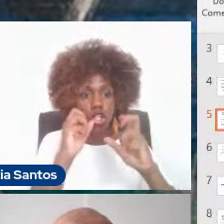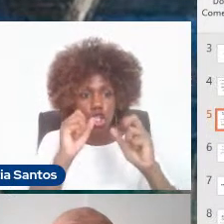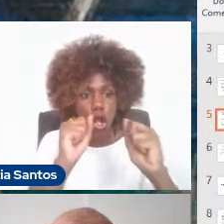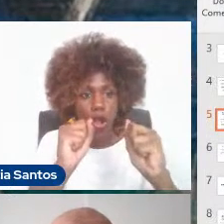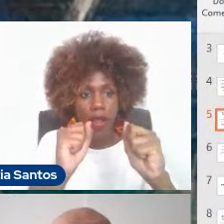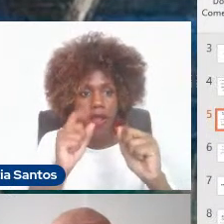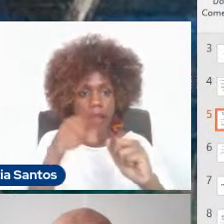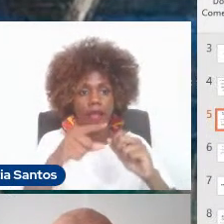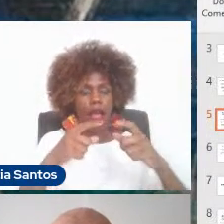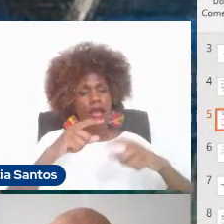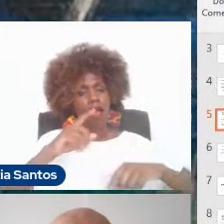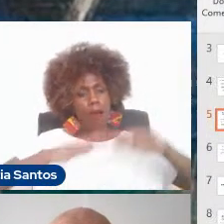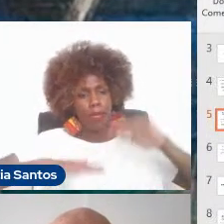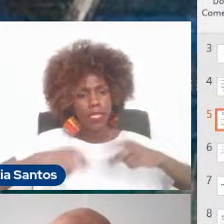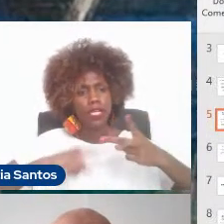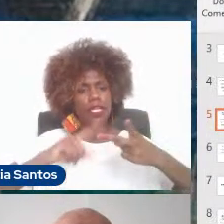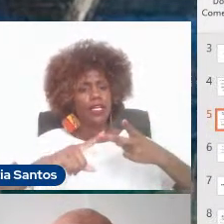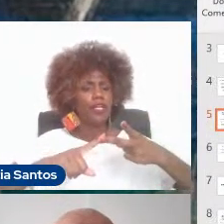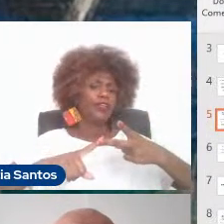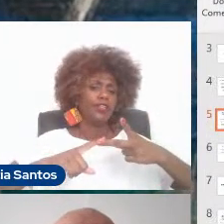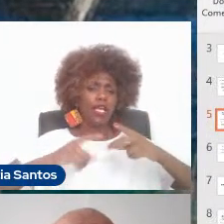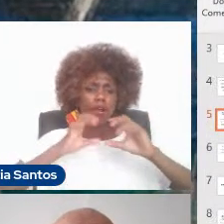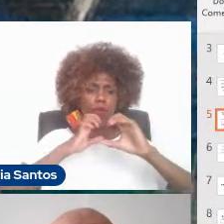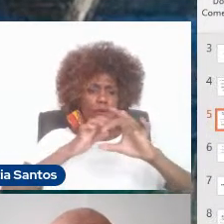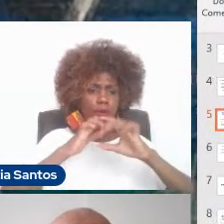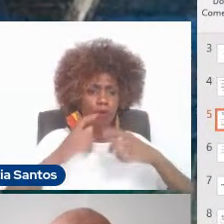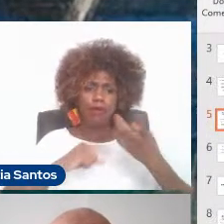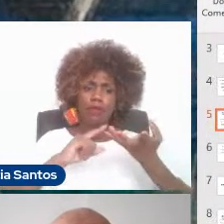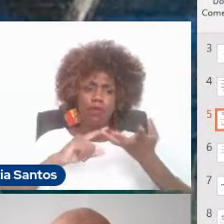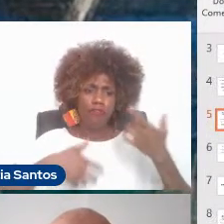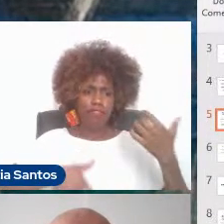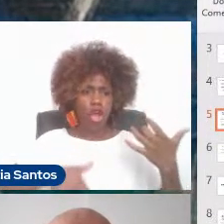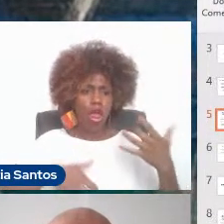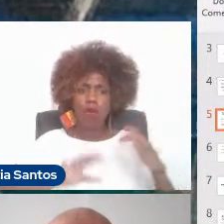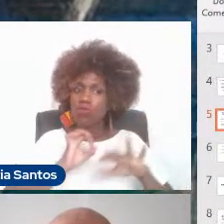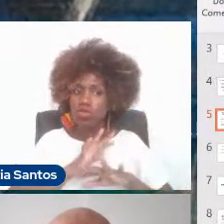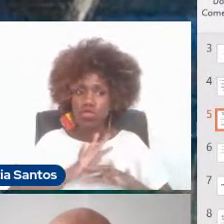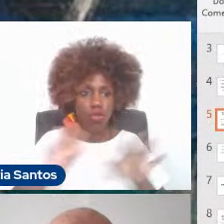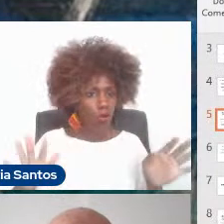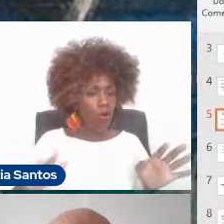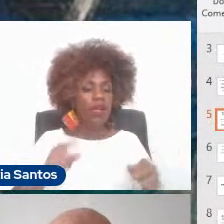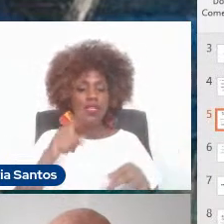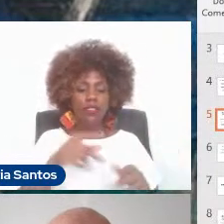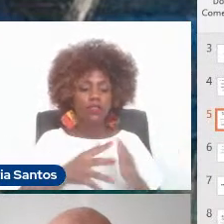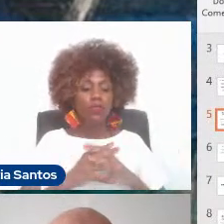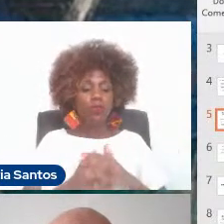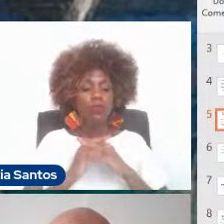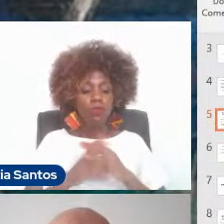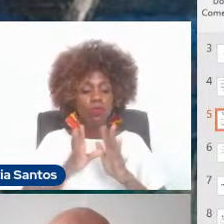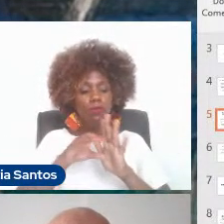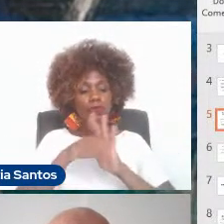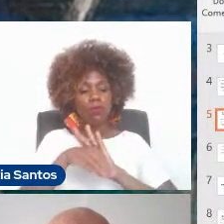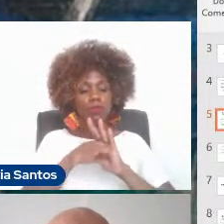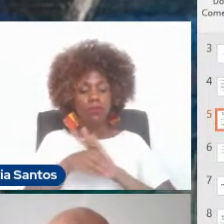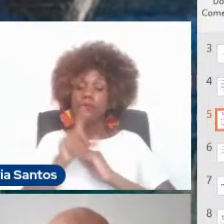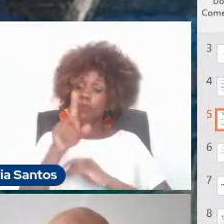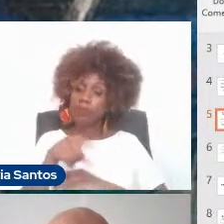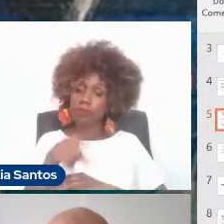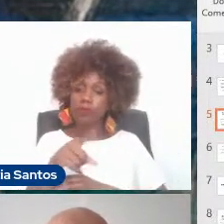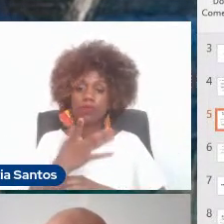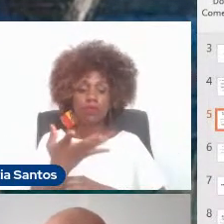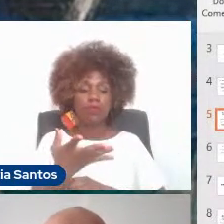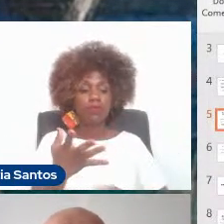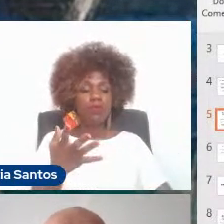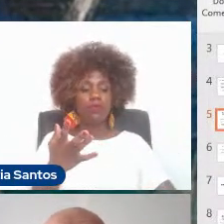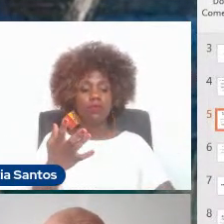E isso, todo esse complexo leva ao... Esse complexo conceitual leva a uma